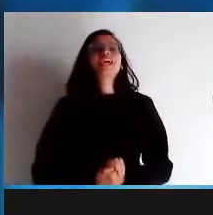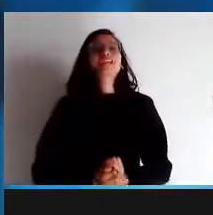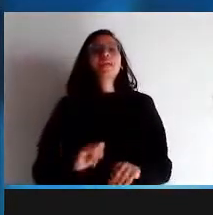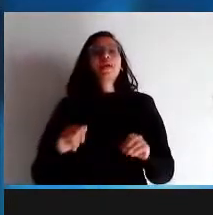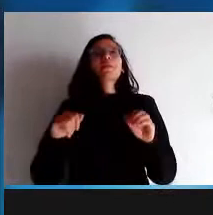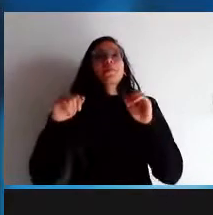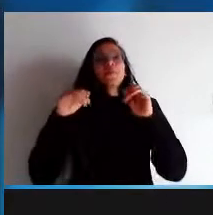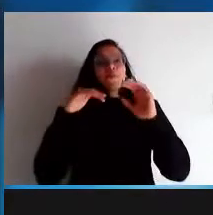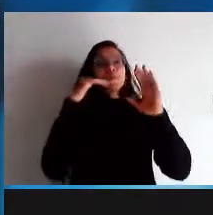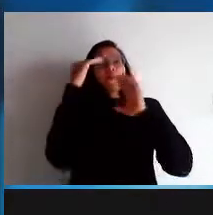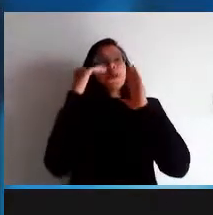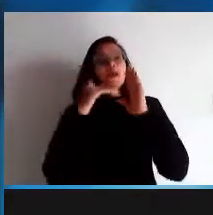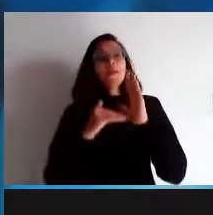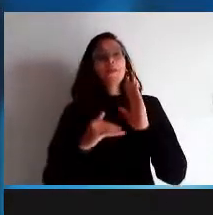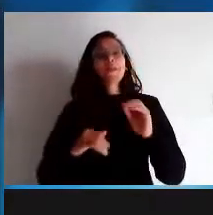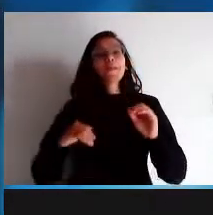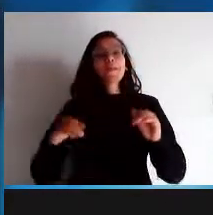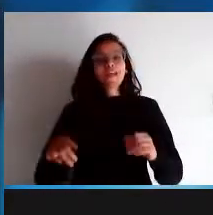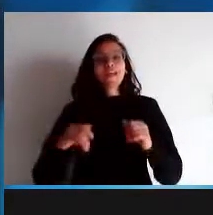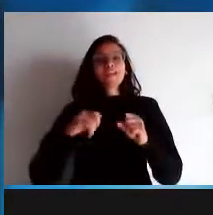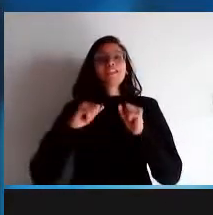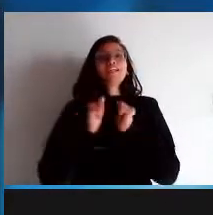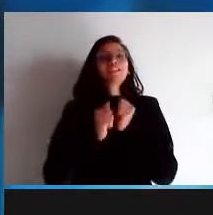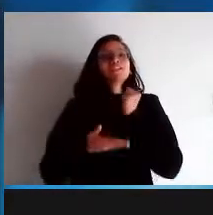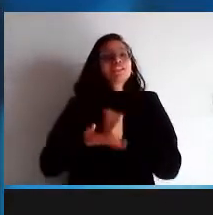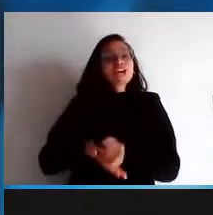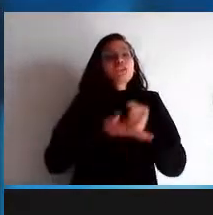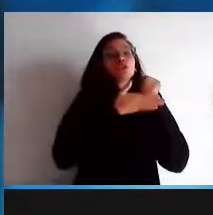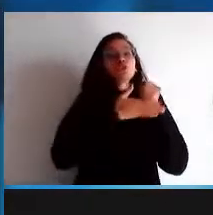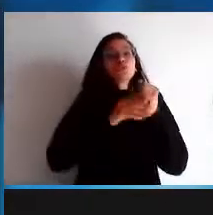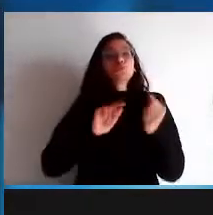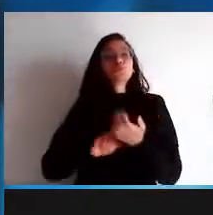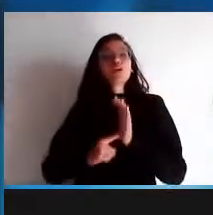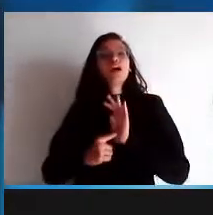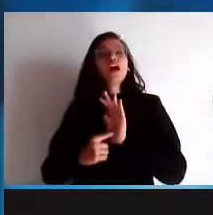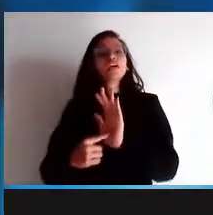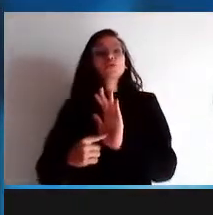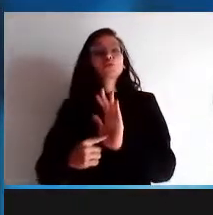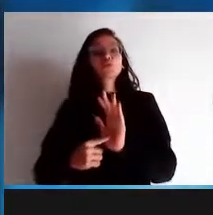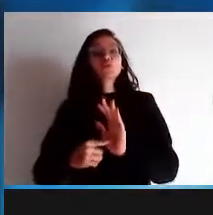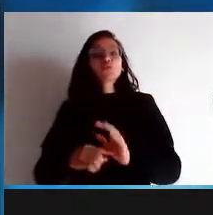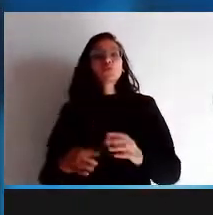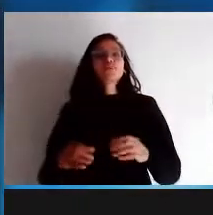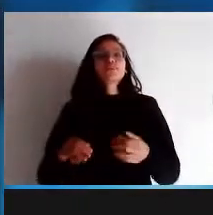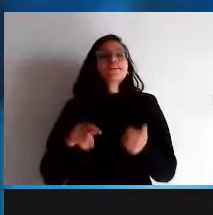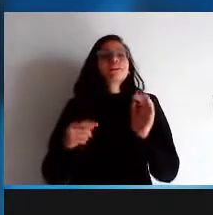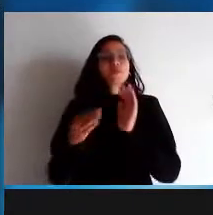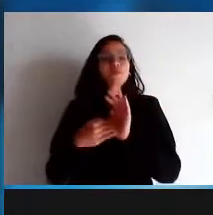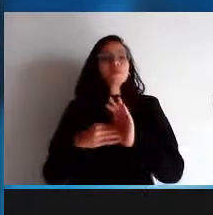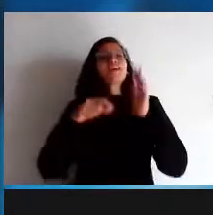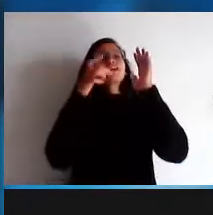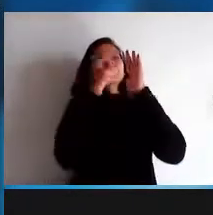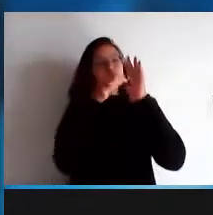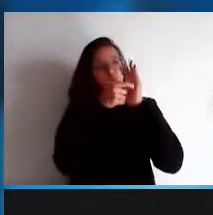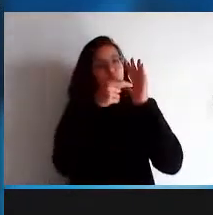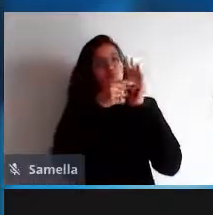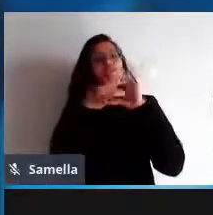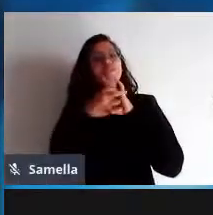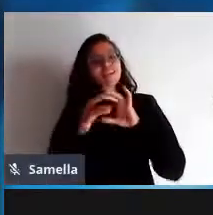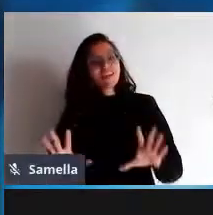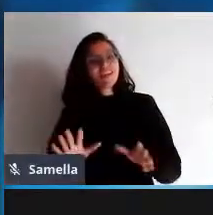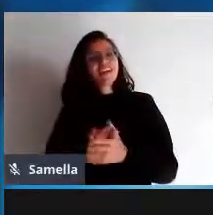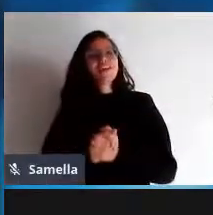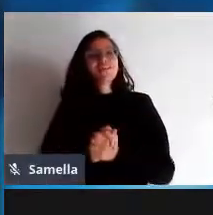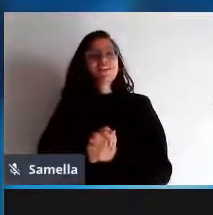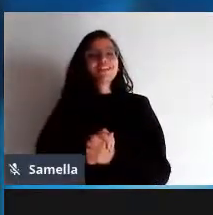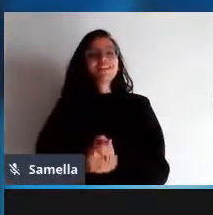mais bem sucedidas economicamente com base no software livre que é a Red Hat né